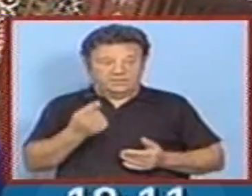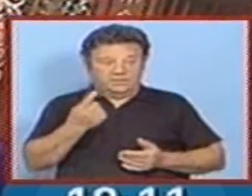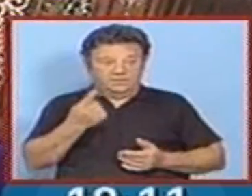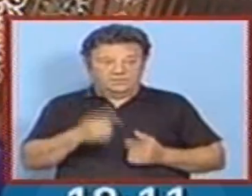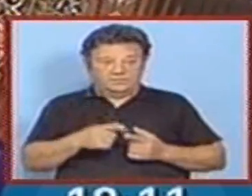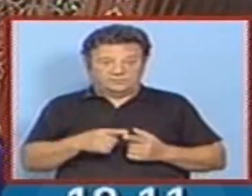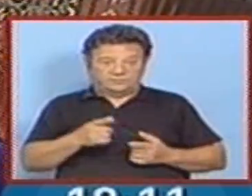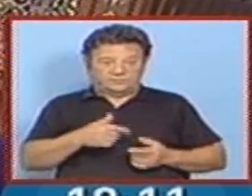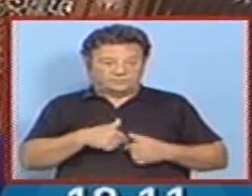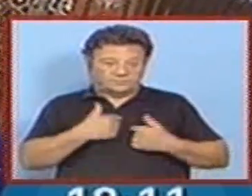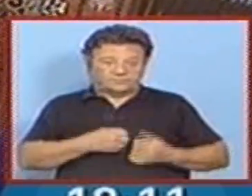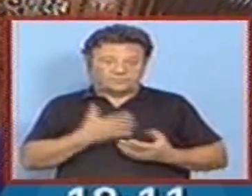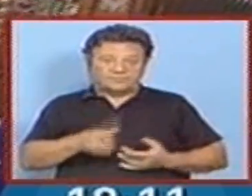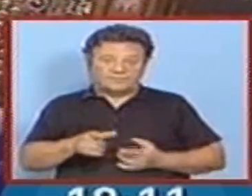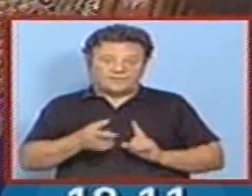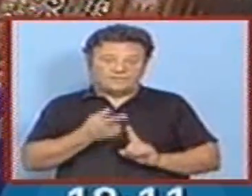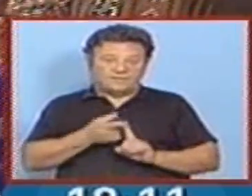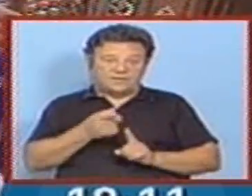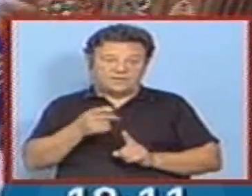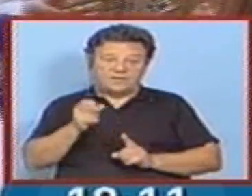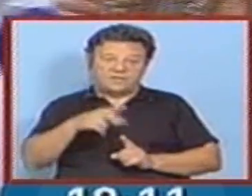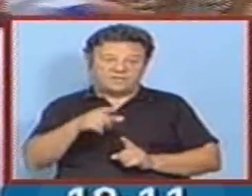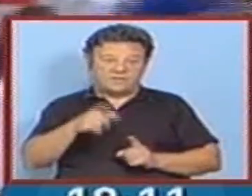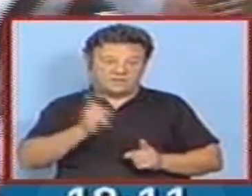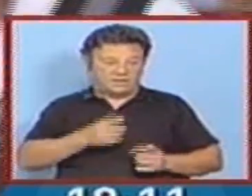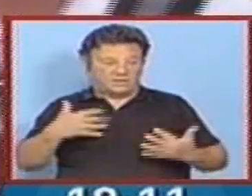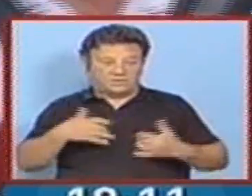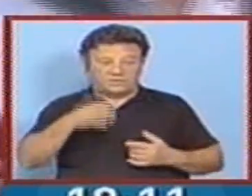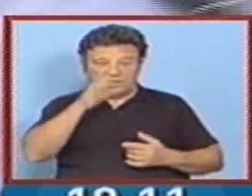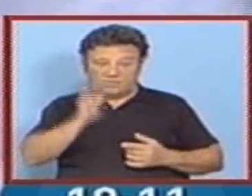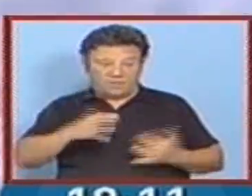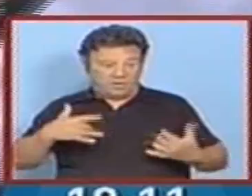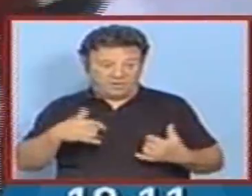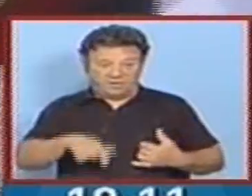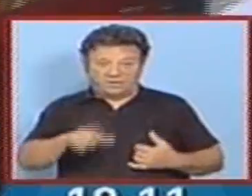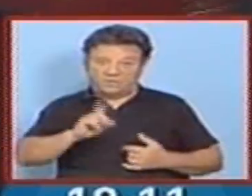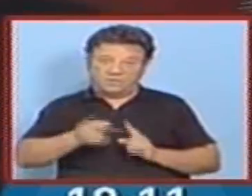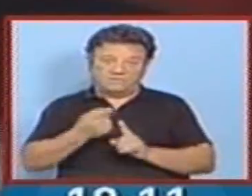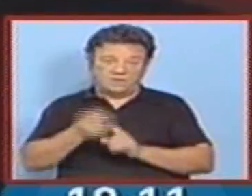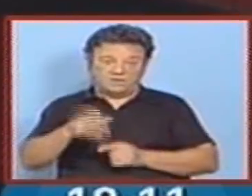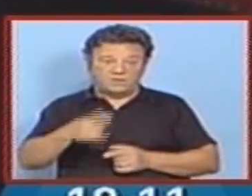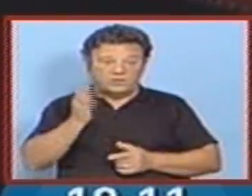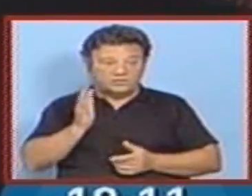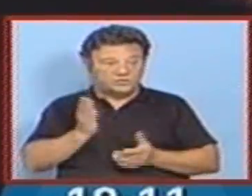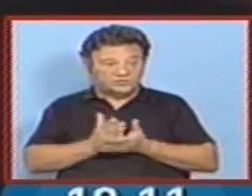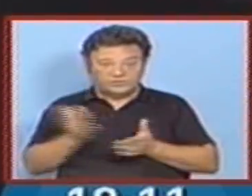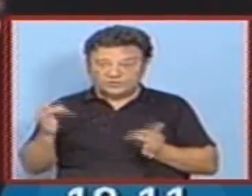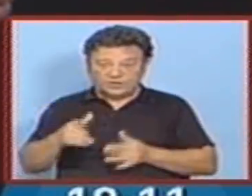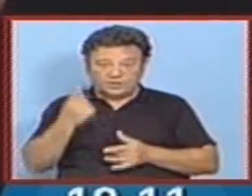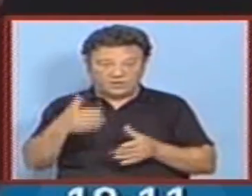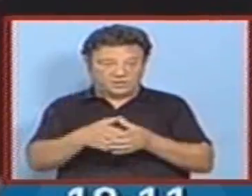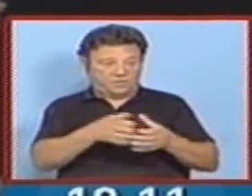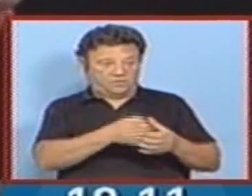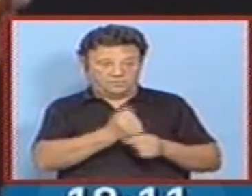E temos uma alma, de facto, das Feiras Novas, que é a concertina. Sem a concertina não há Feiras Novas. Depois de estarem aqui,